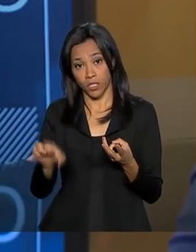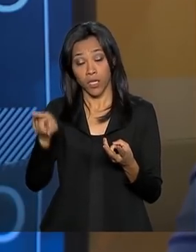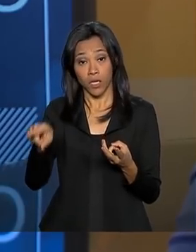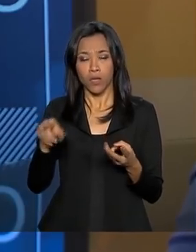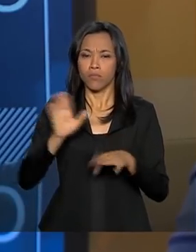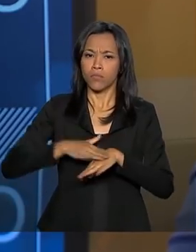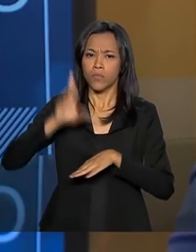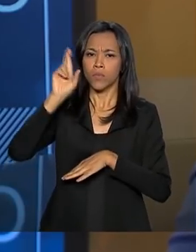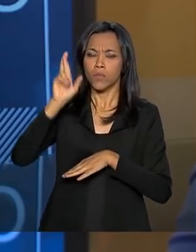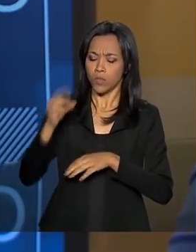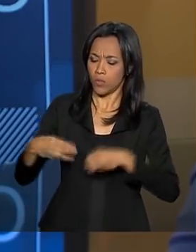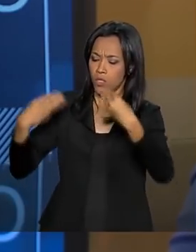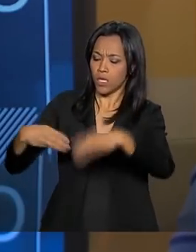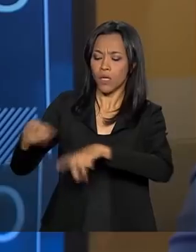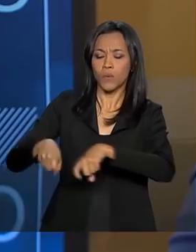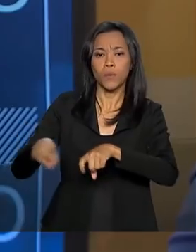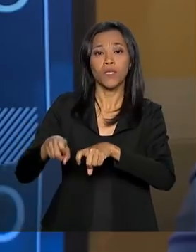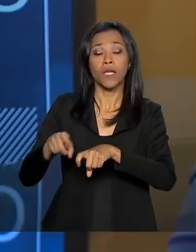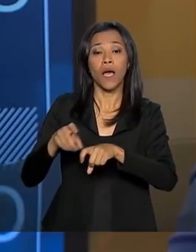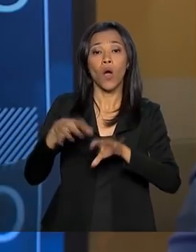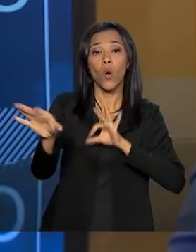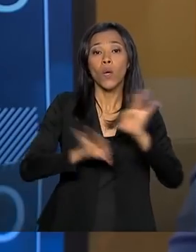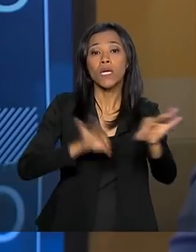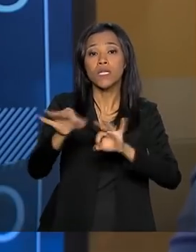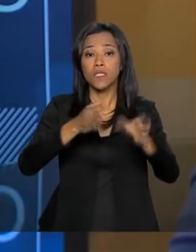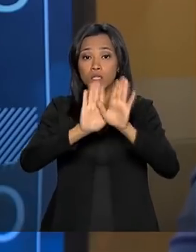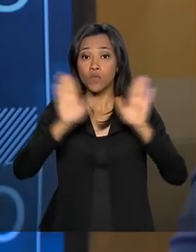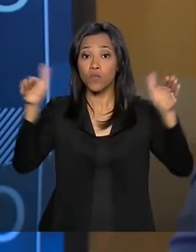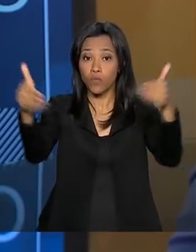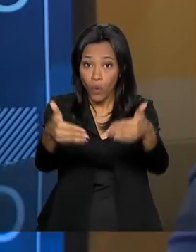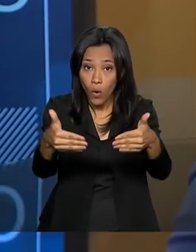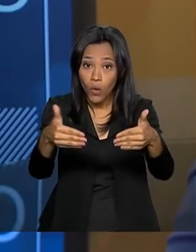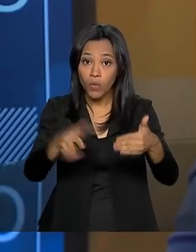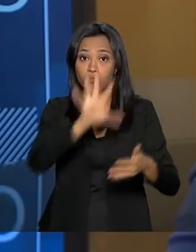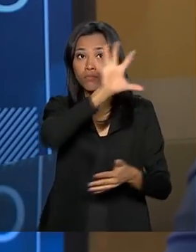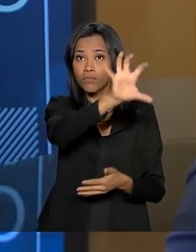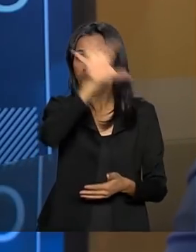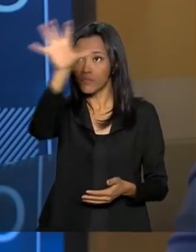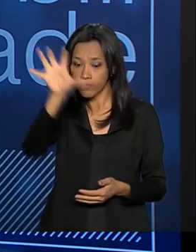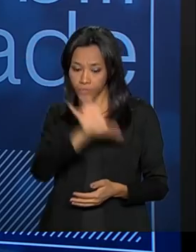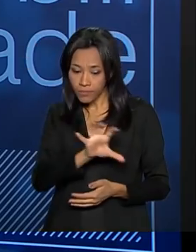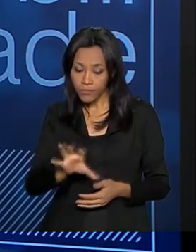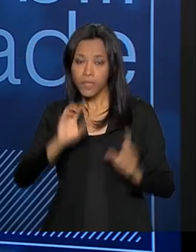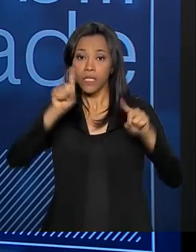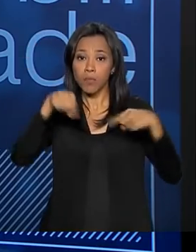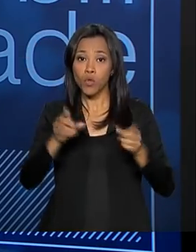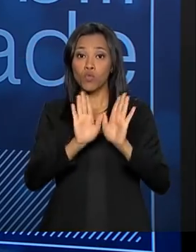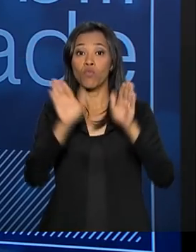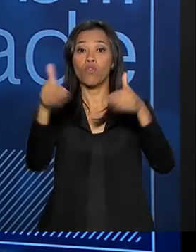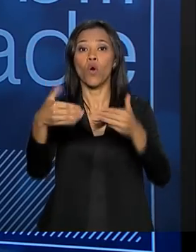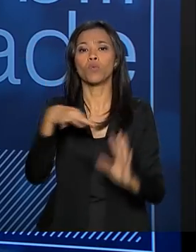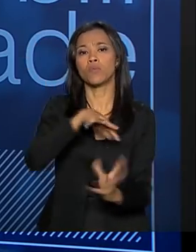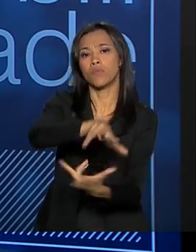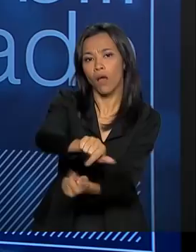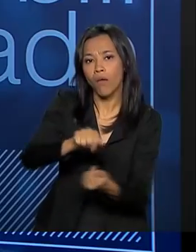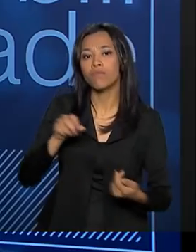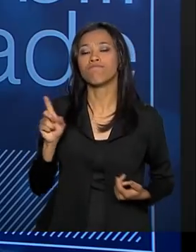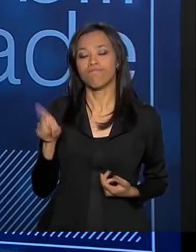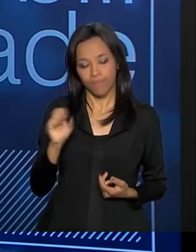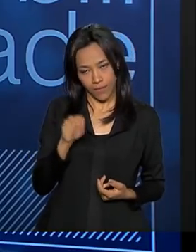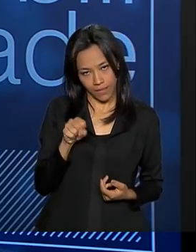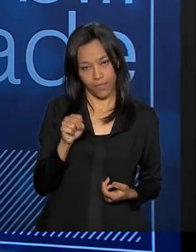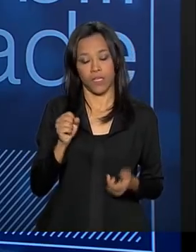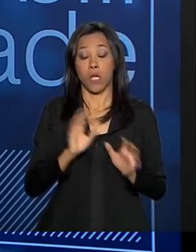de inovação agropecuária que vão ser, nesse ano, regionais e no ano que vem, mundial? É essa a ideia? O objetivo é justamente esse. A gente vai fazer fóruns